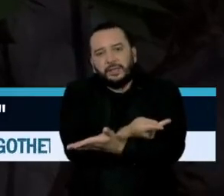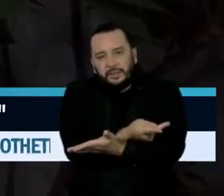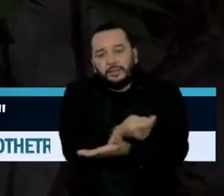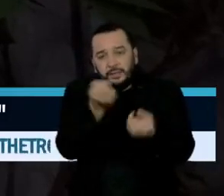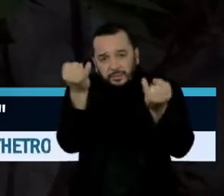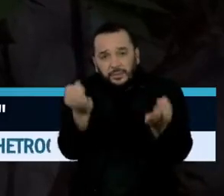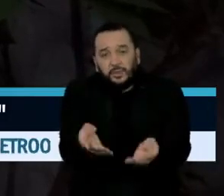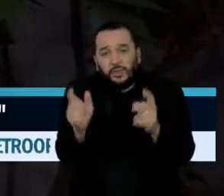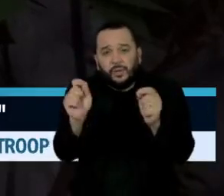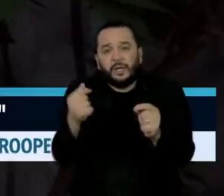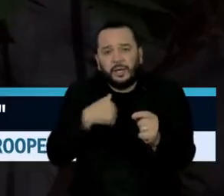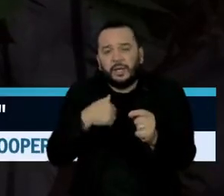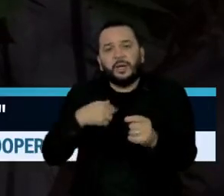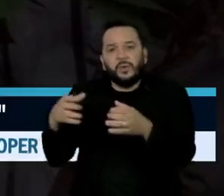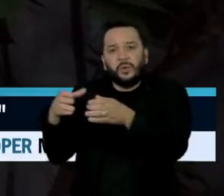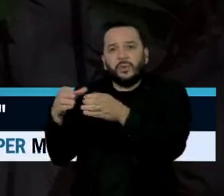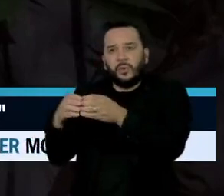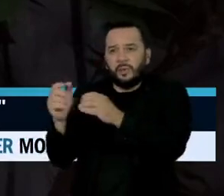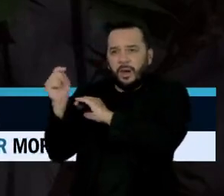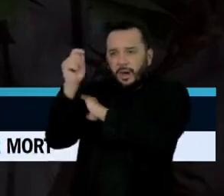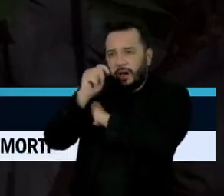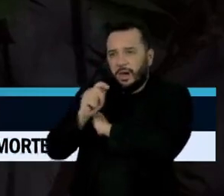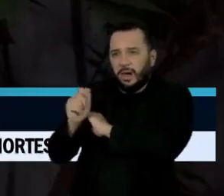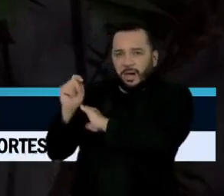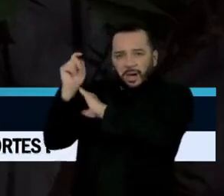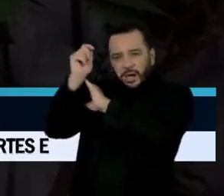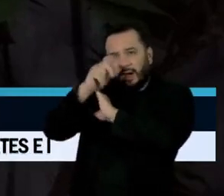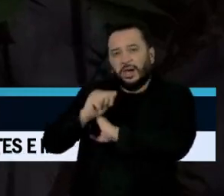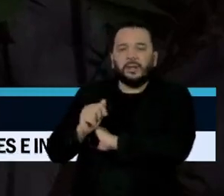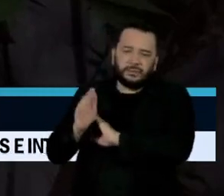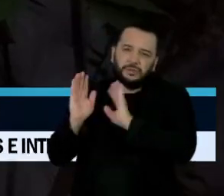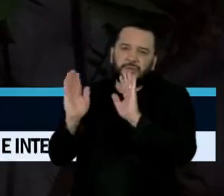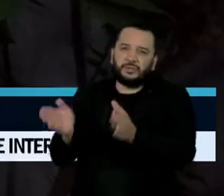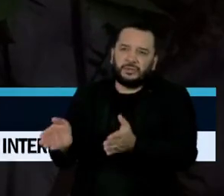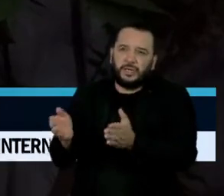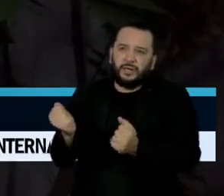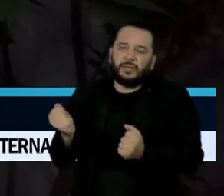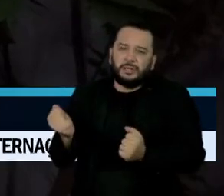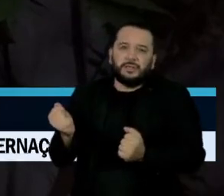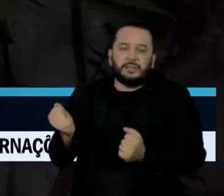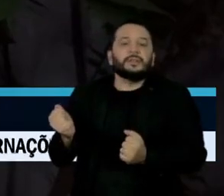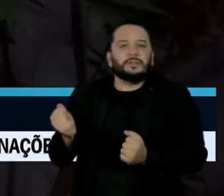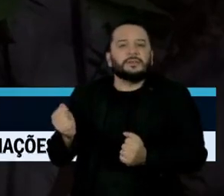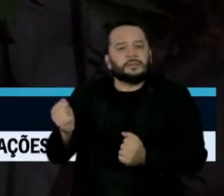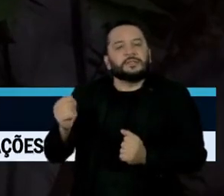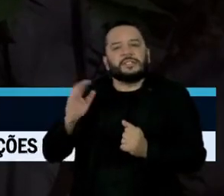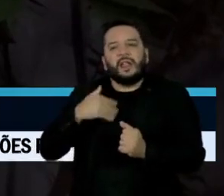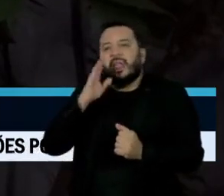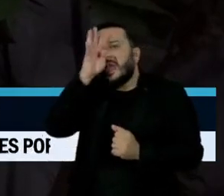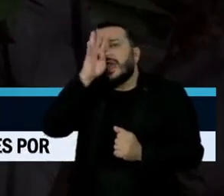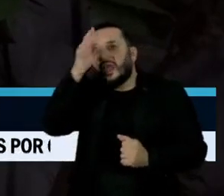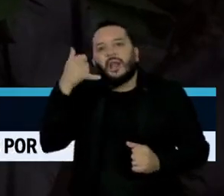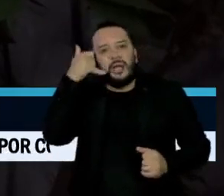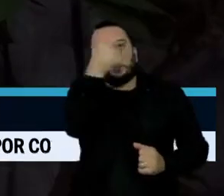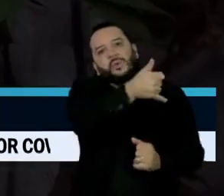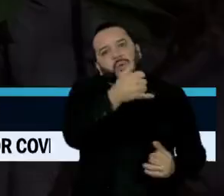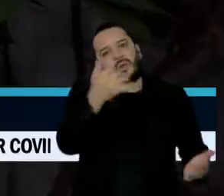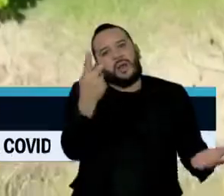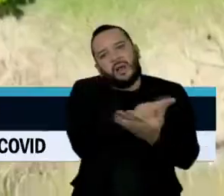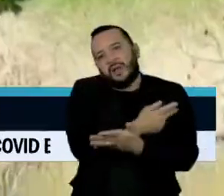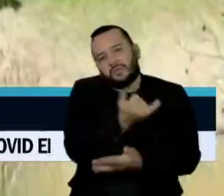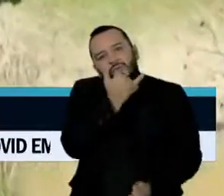afirma que a equipe foi enganada por supostos oficiais e reconheceu que houve precipitação por parte dos